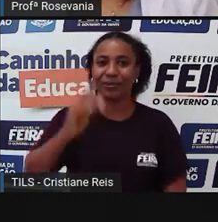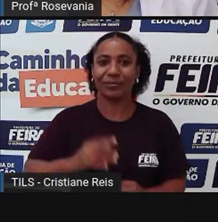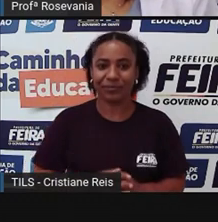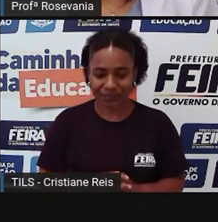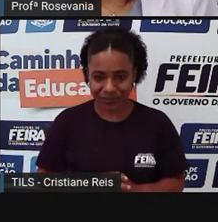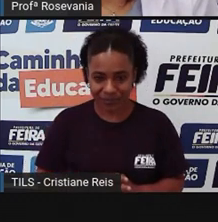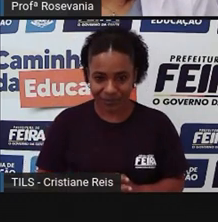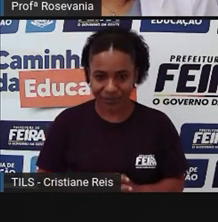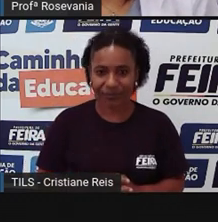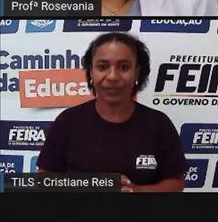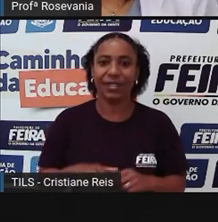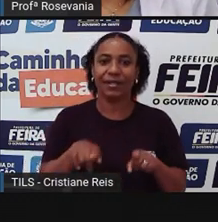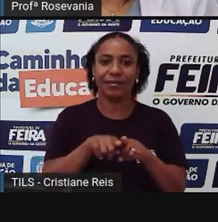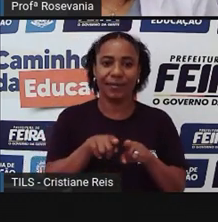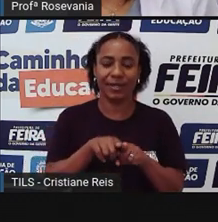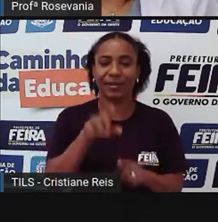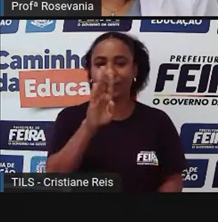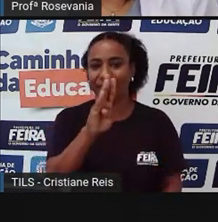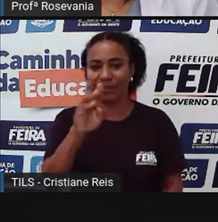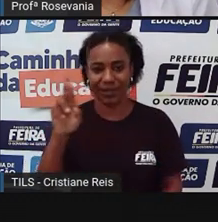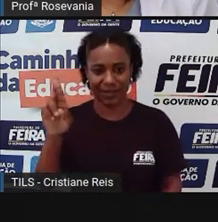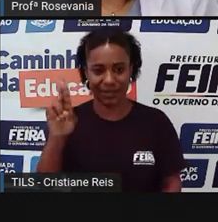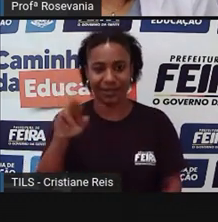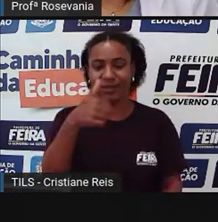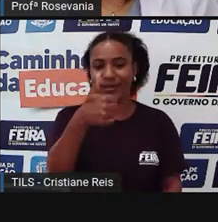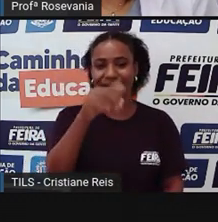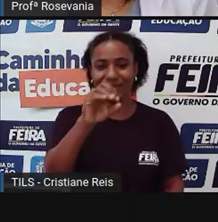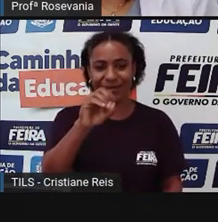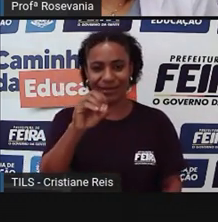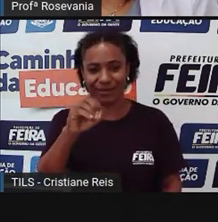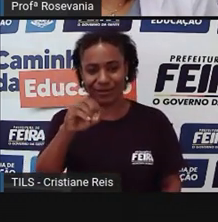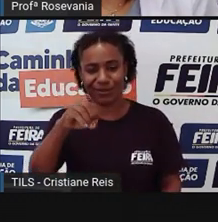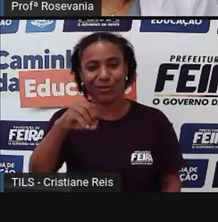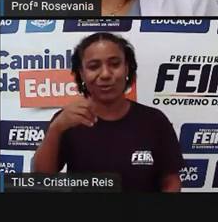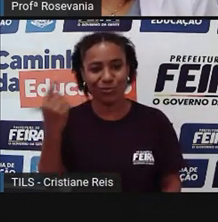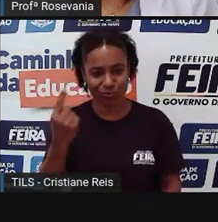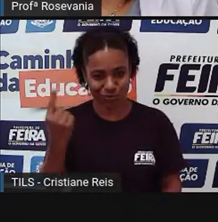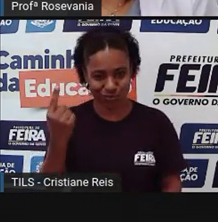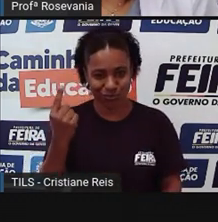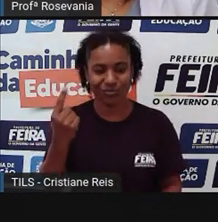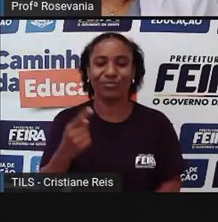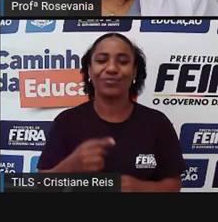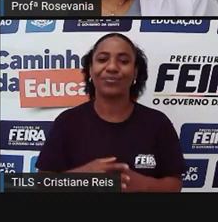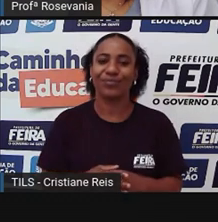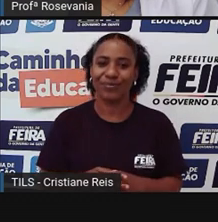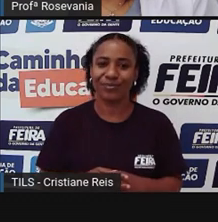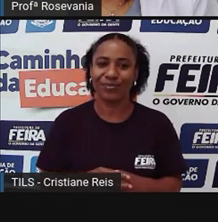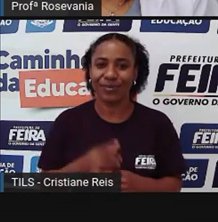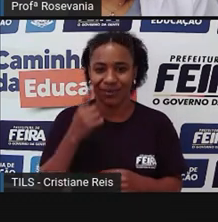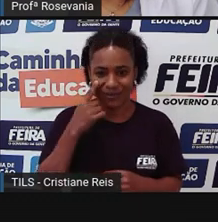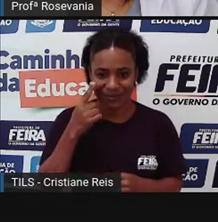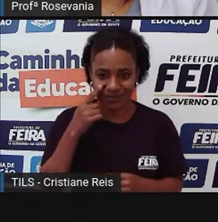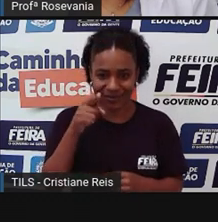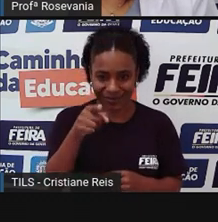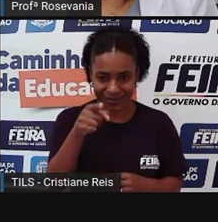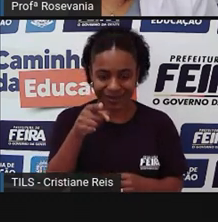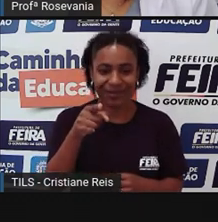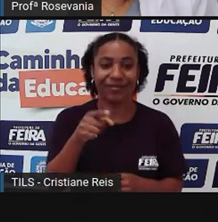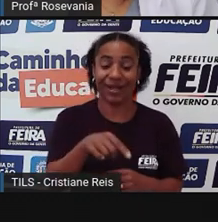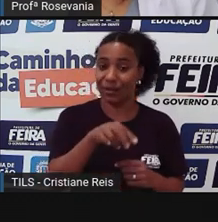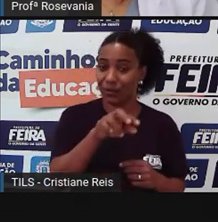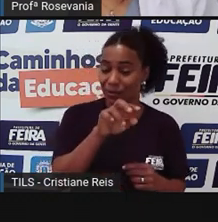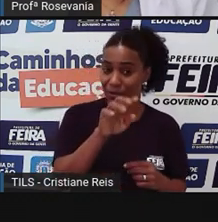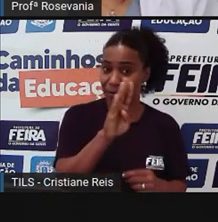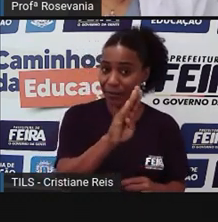a BR-101, essa aqui que a gente chega depois e entronca, né, ela aqui, né, que pega na BR-502,